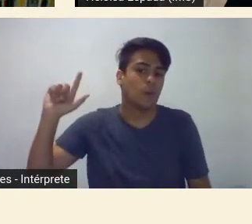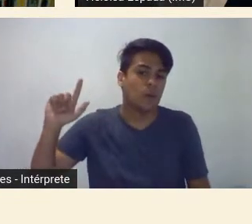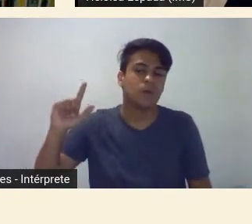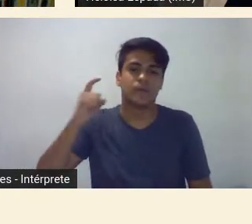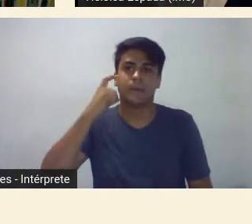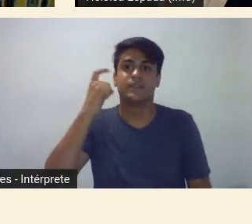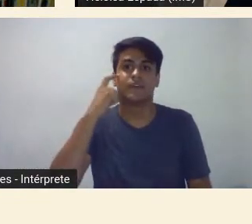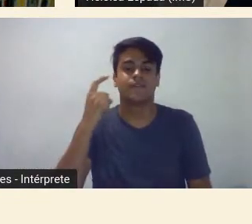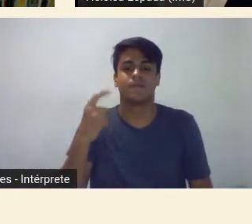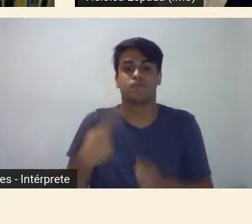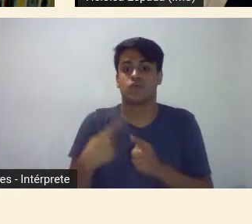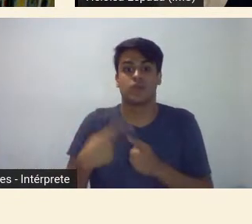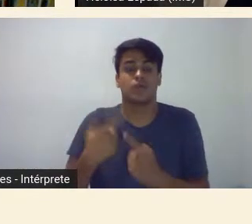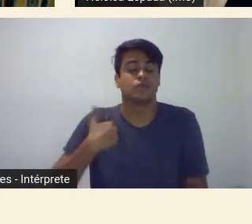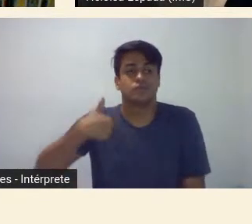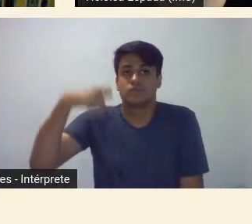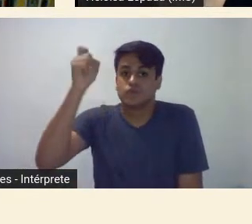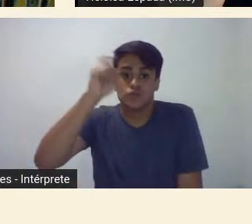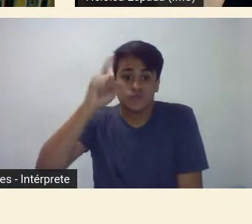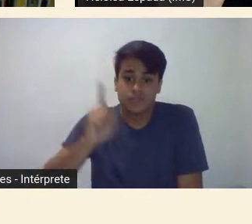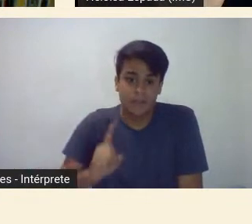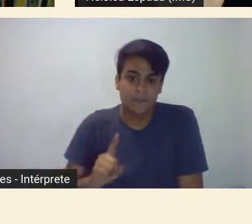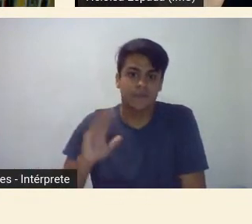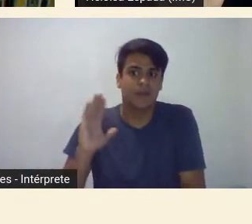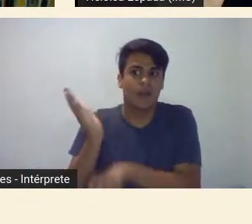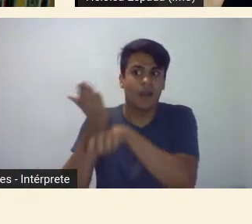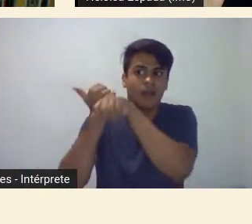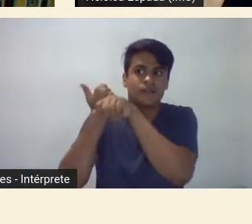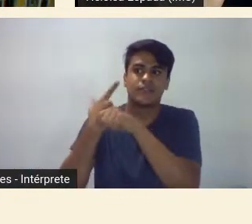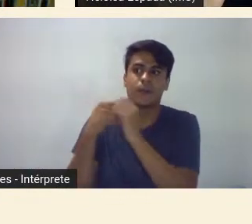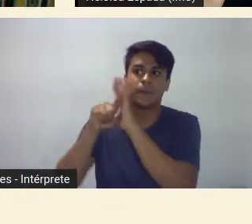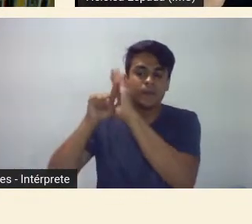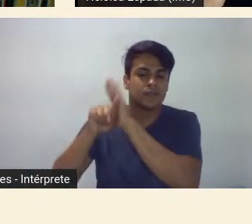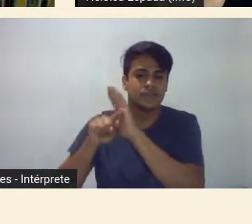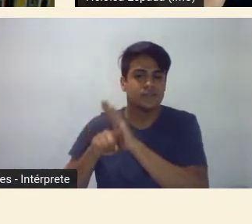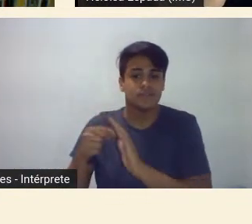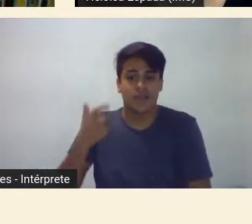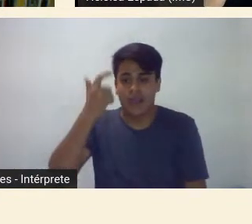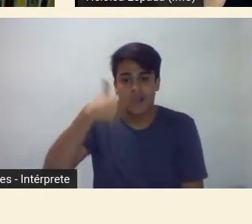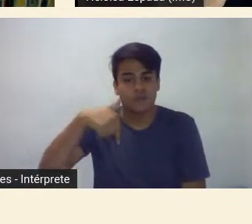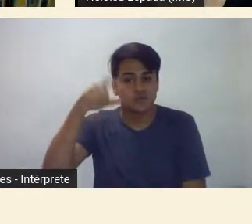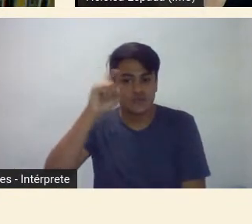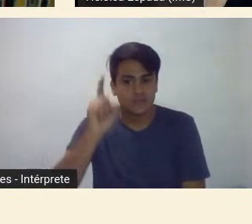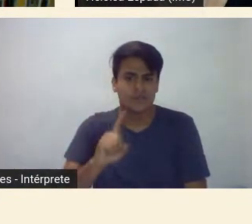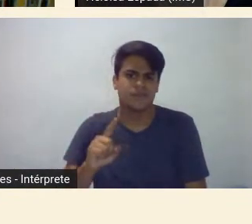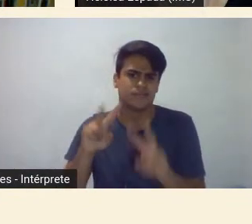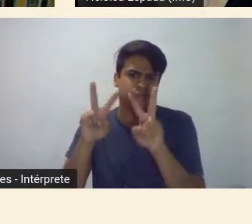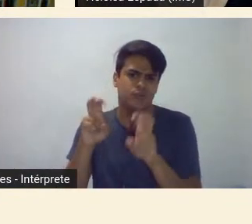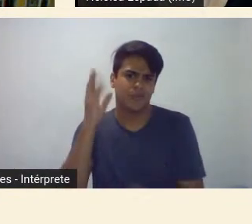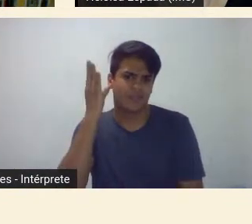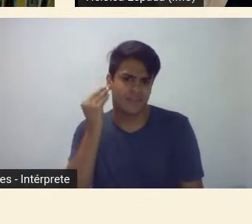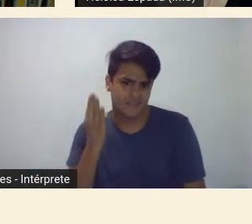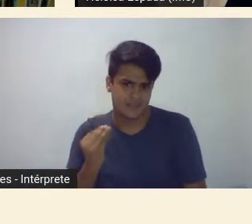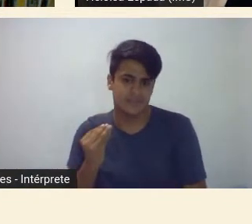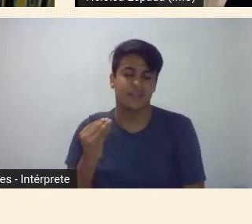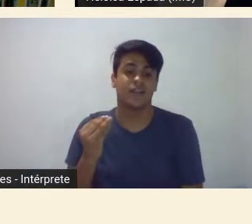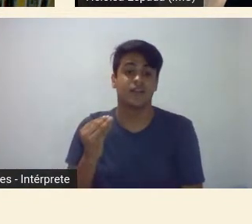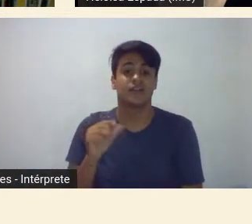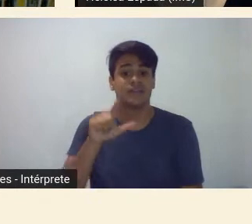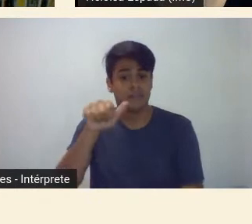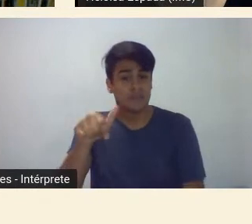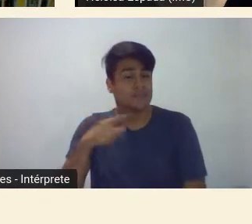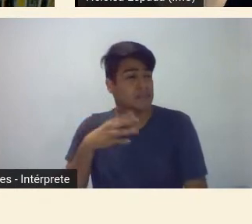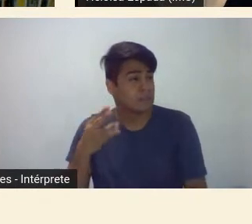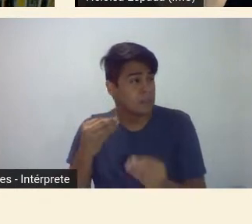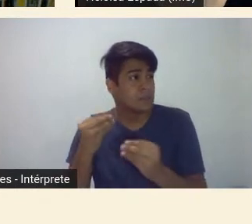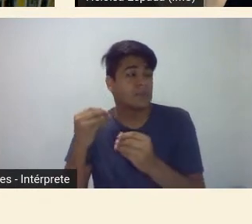nunca poderia imaginar jamais quando eu estava fazendo essa pesquisa justamente de Tarsila e depois eu ia ter tanto